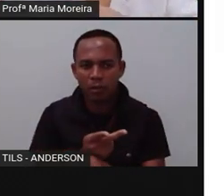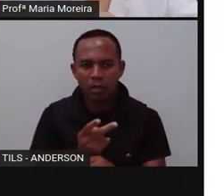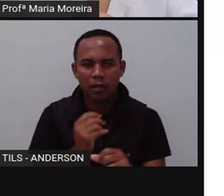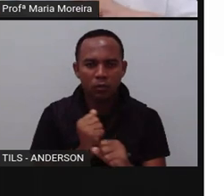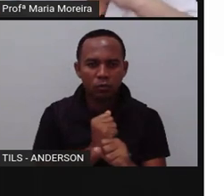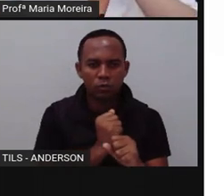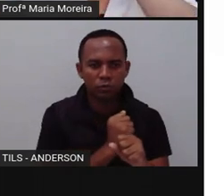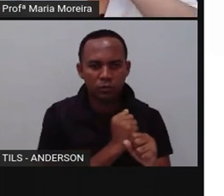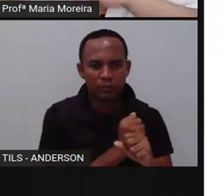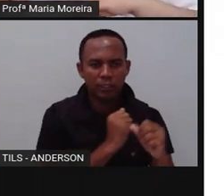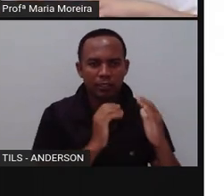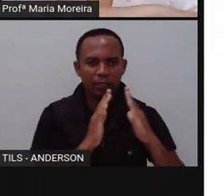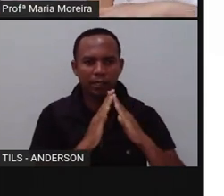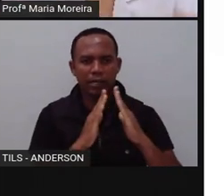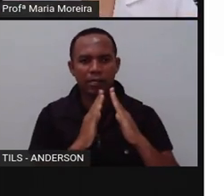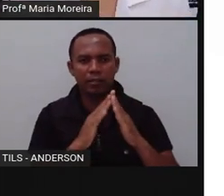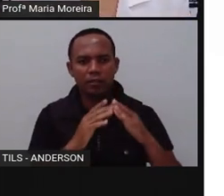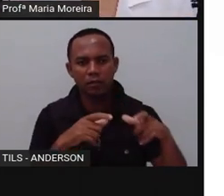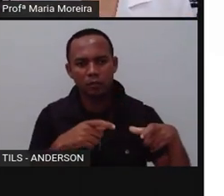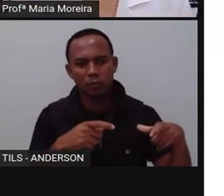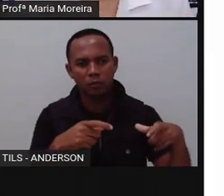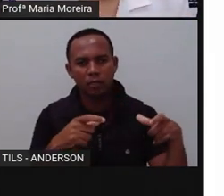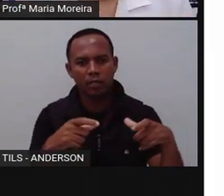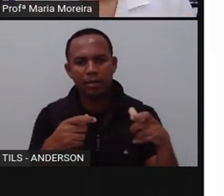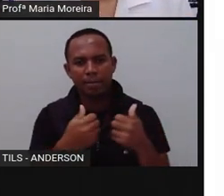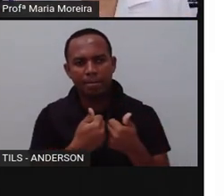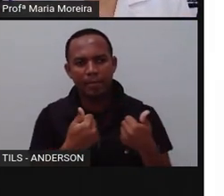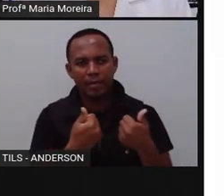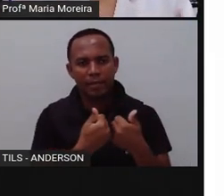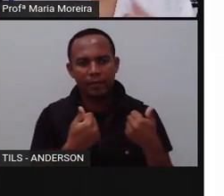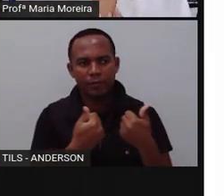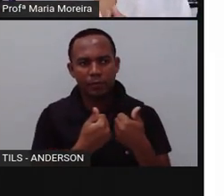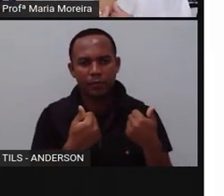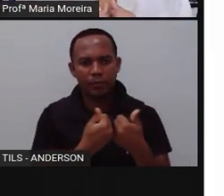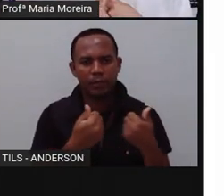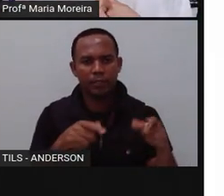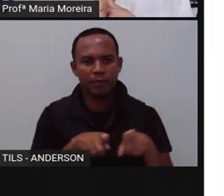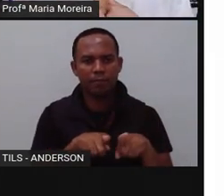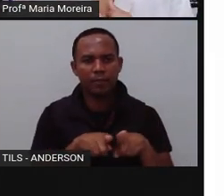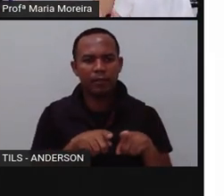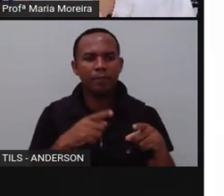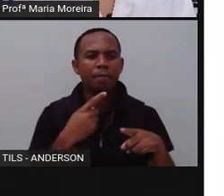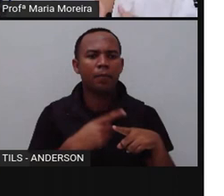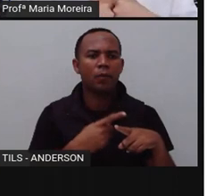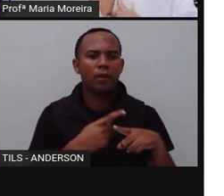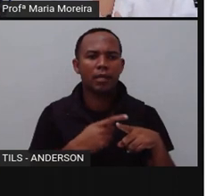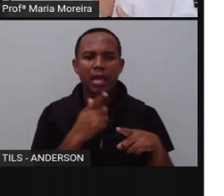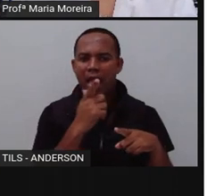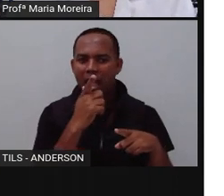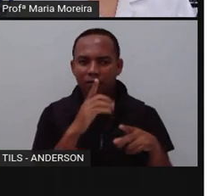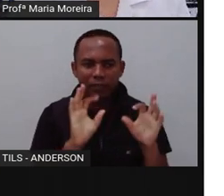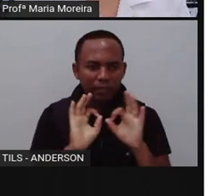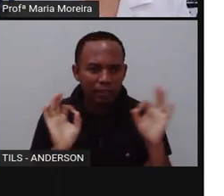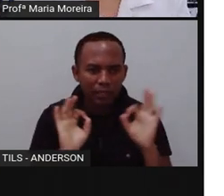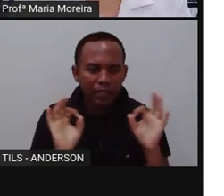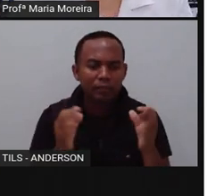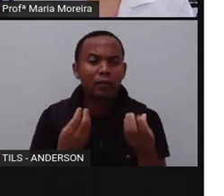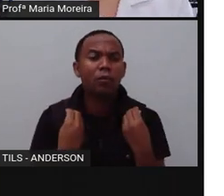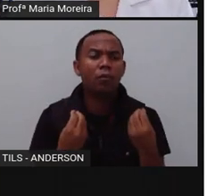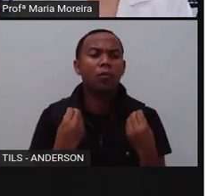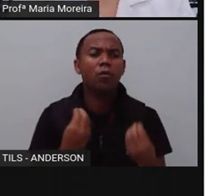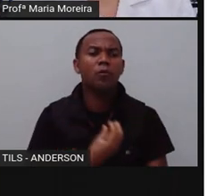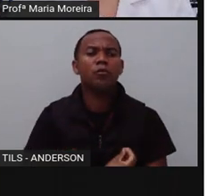acampar, ficar em cavernas próximas de quem? Da água. Porque sem água, essas pessoas não conseguiam o Sobreviver.